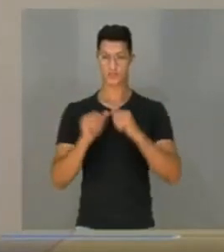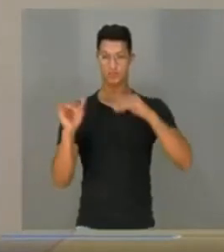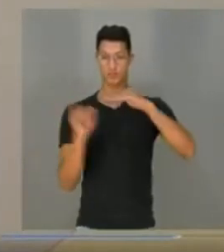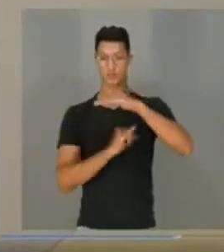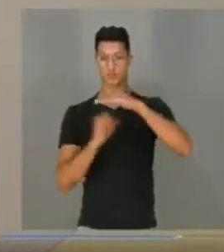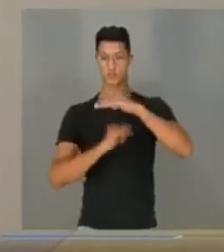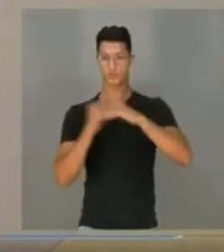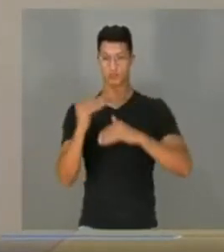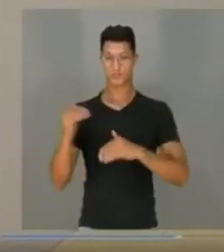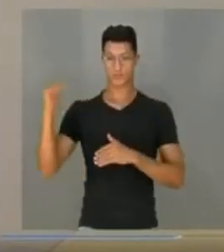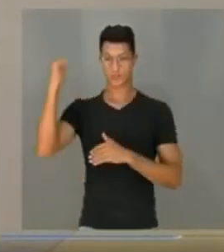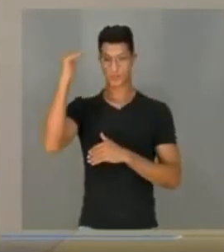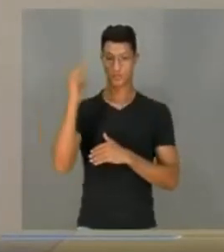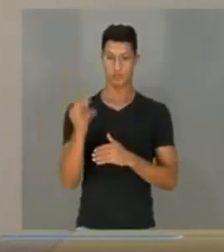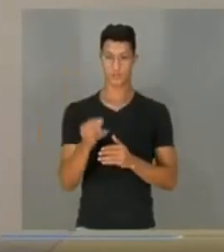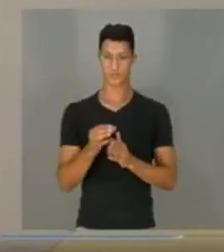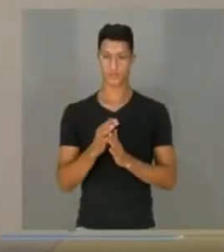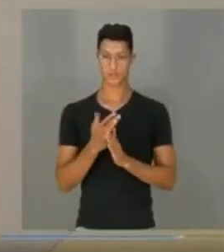superior.